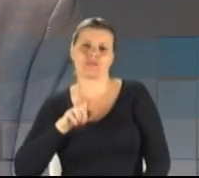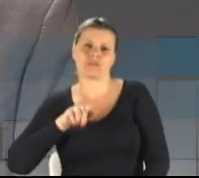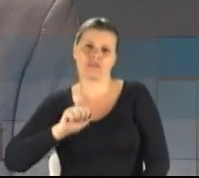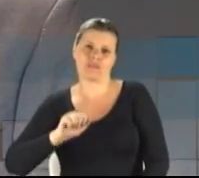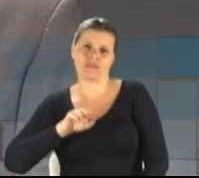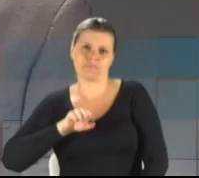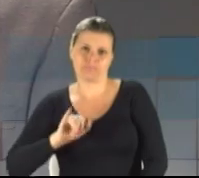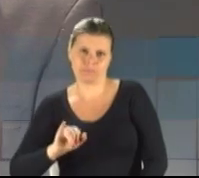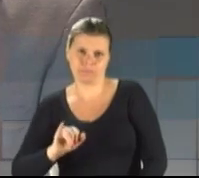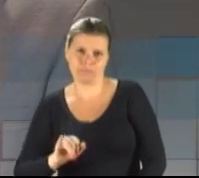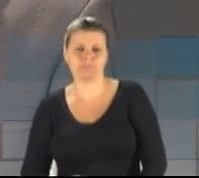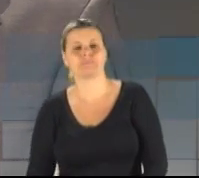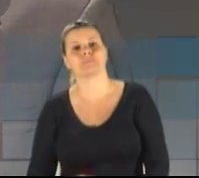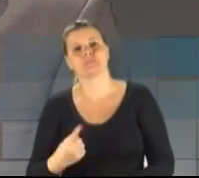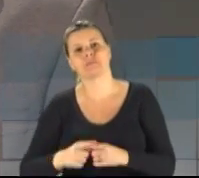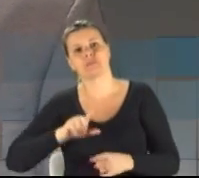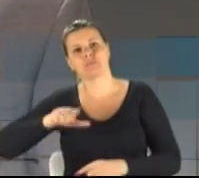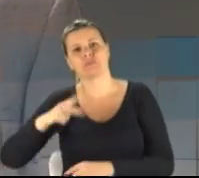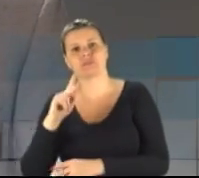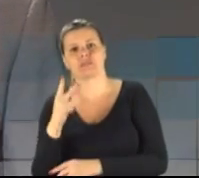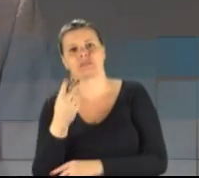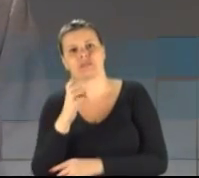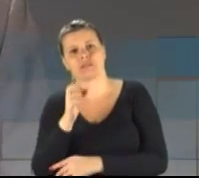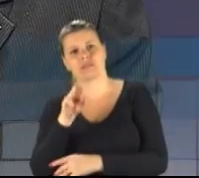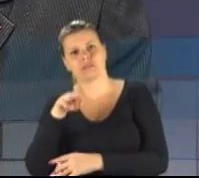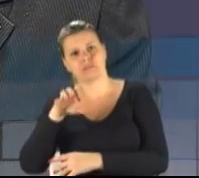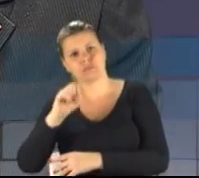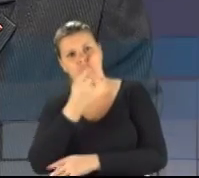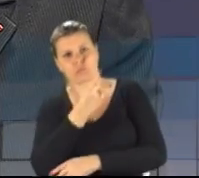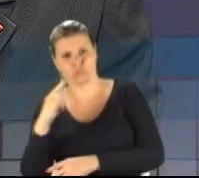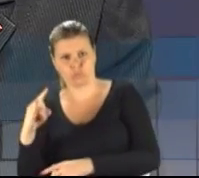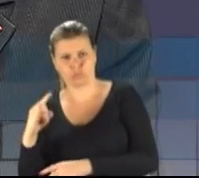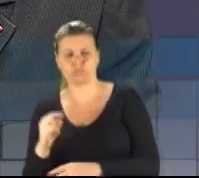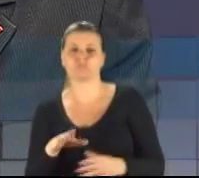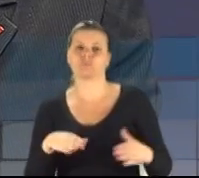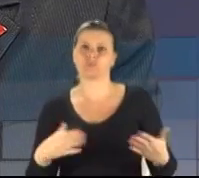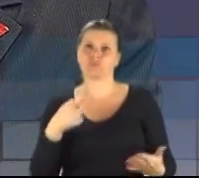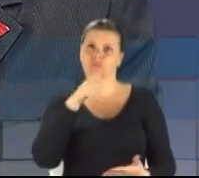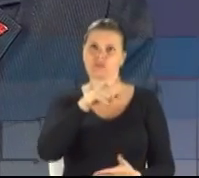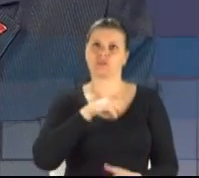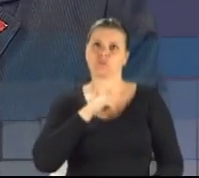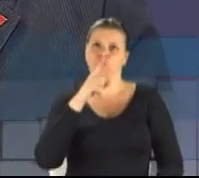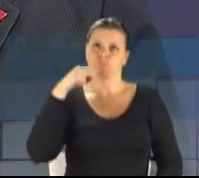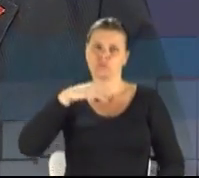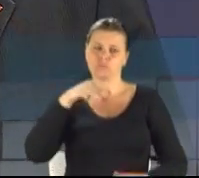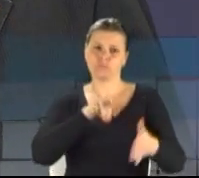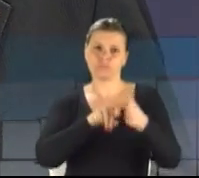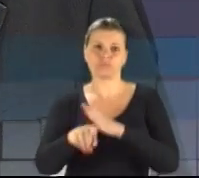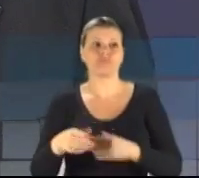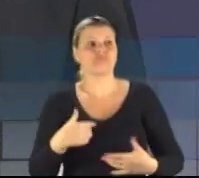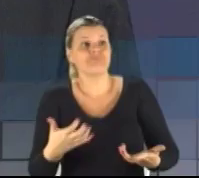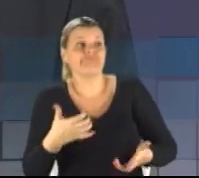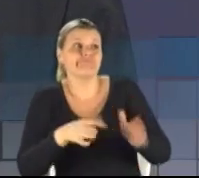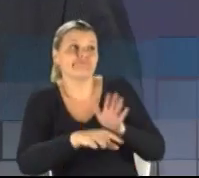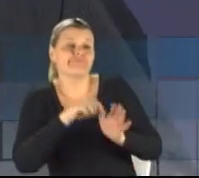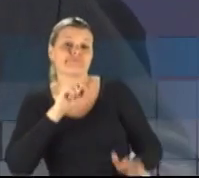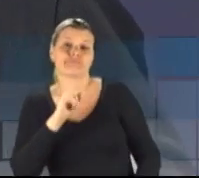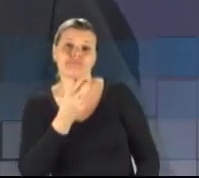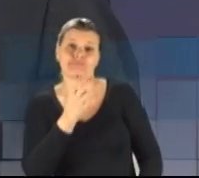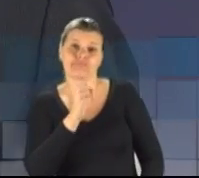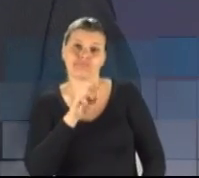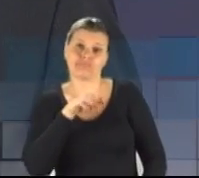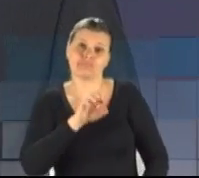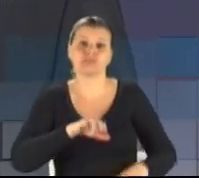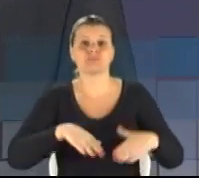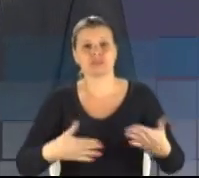Hermes Souza é o último a responder de acordo com as regras desse debate. Candidato, um minuto para a sua pergunta. Eu queria escolher o Hermes, mas escolho então a minha